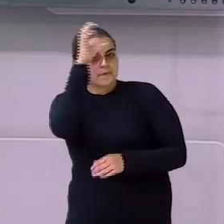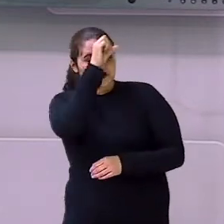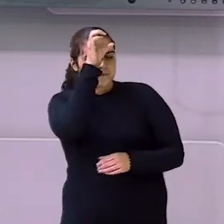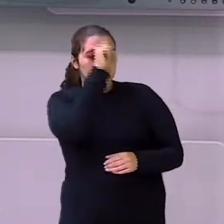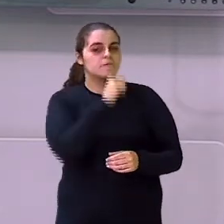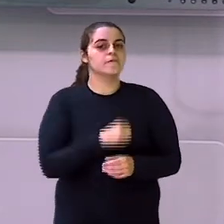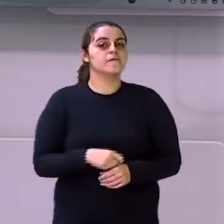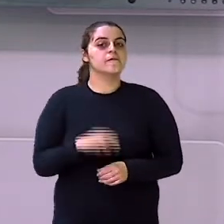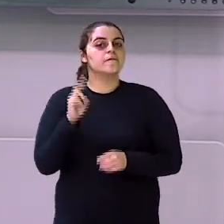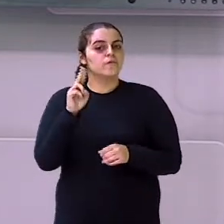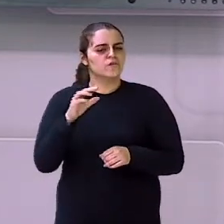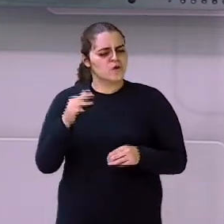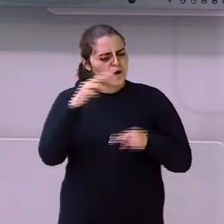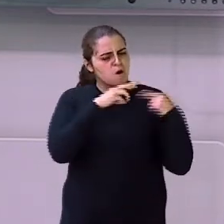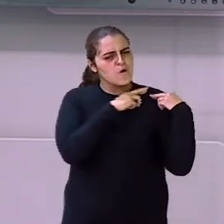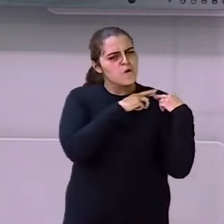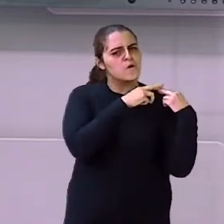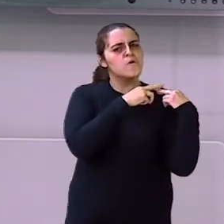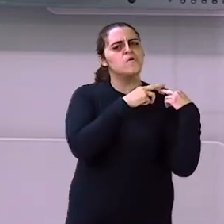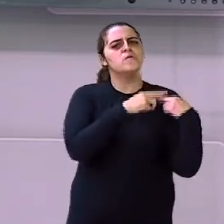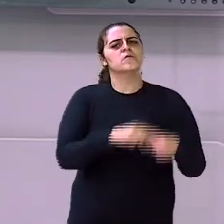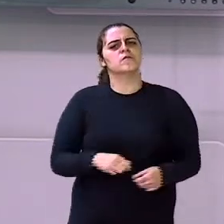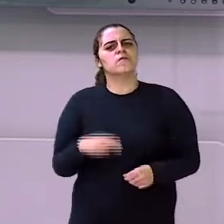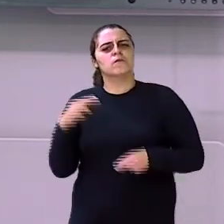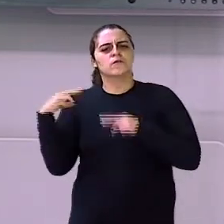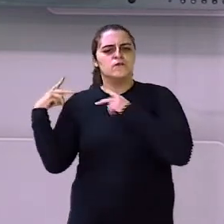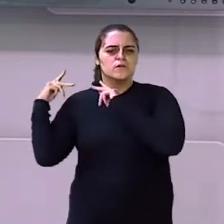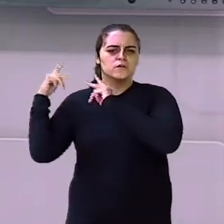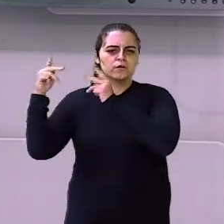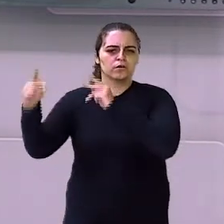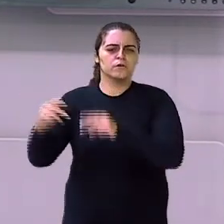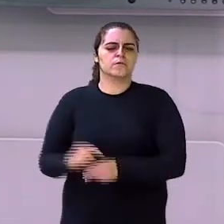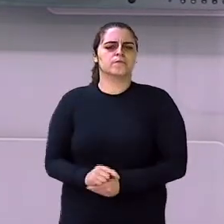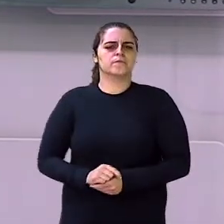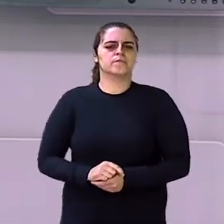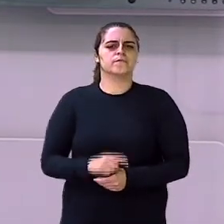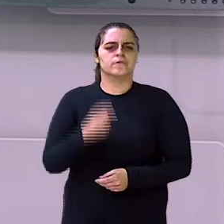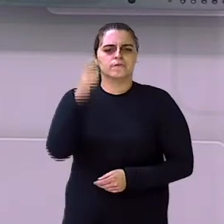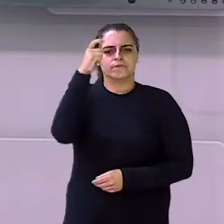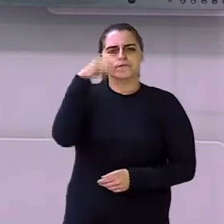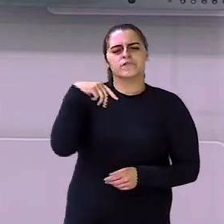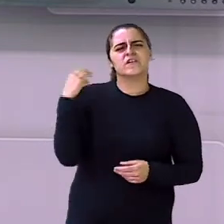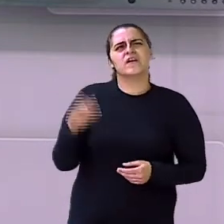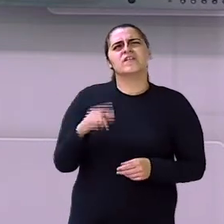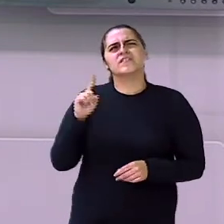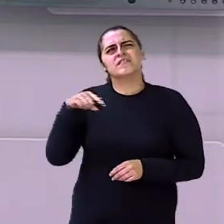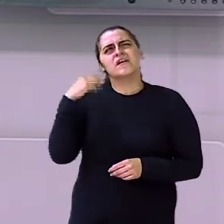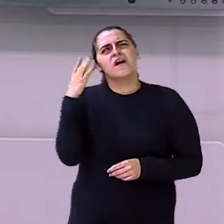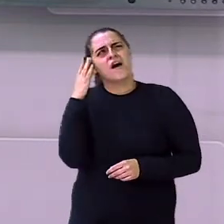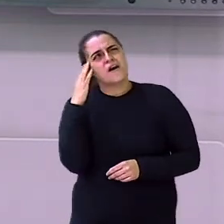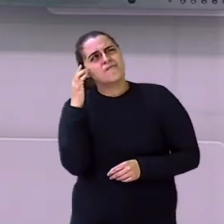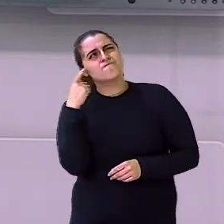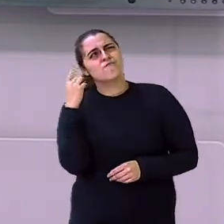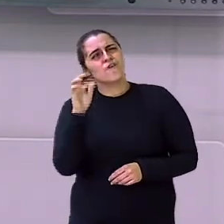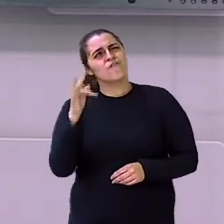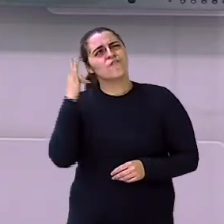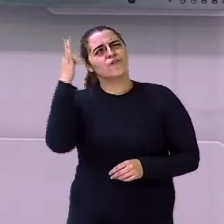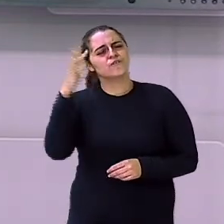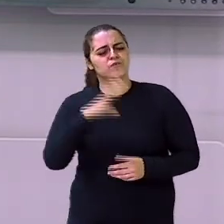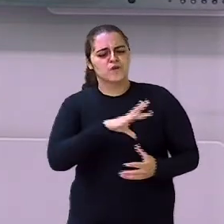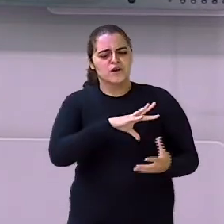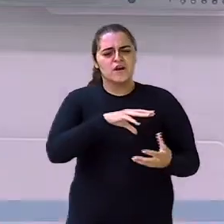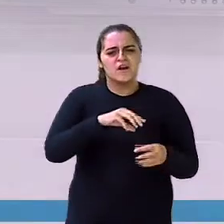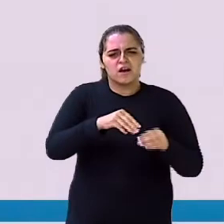anos Você é responsável Você é o herdeiro do futuro Será que no futuro A terra que